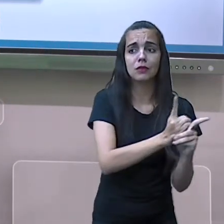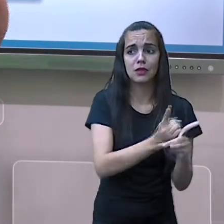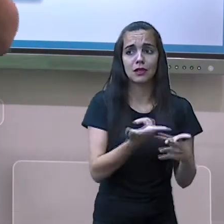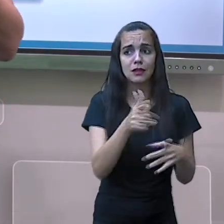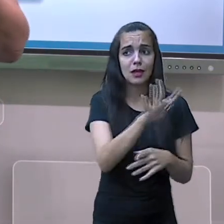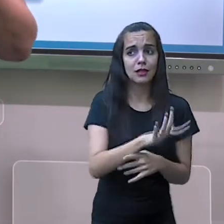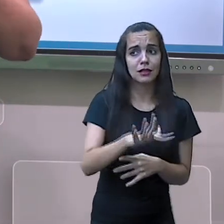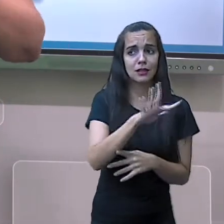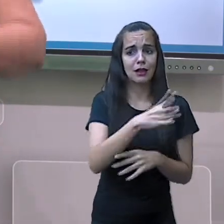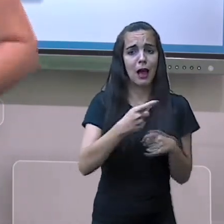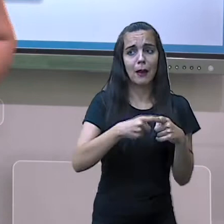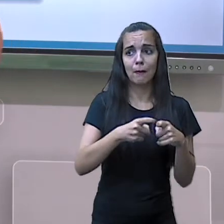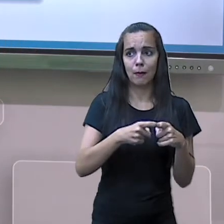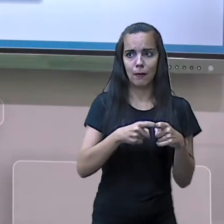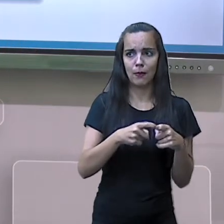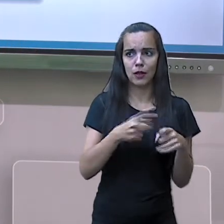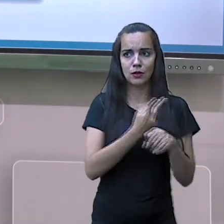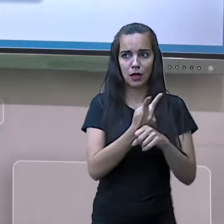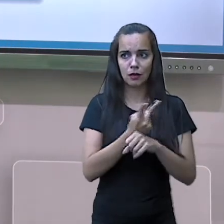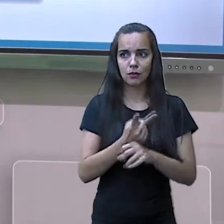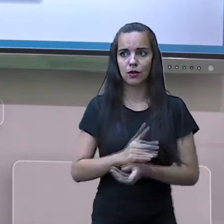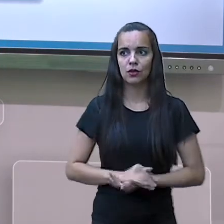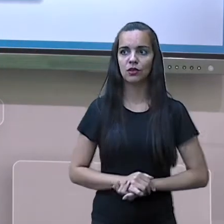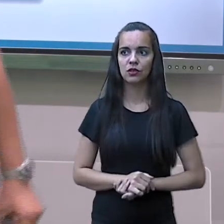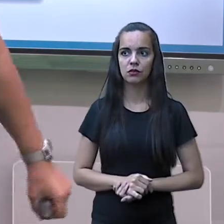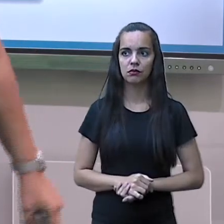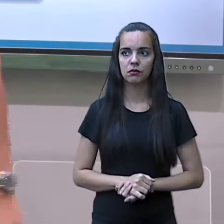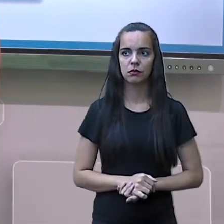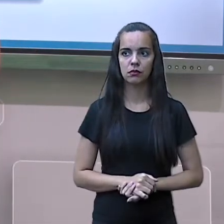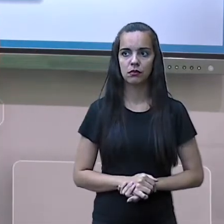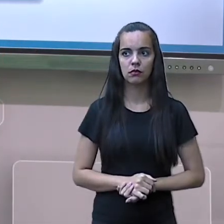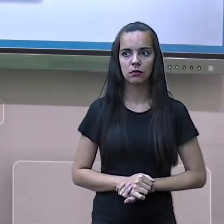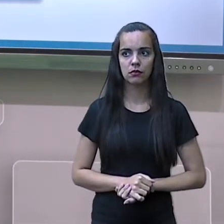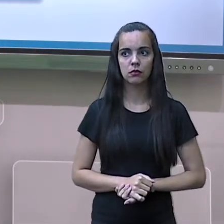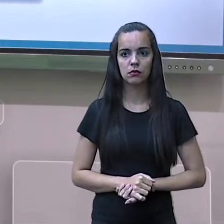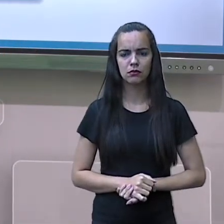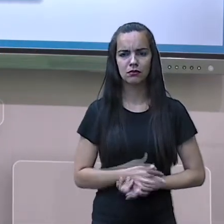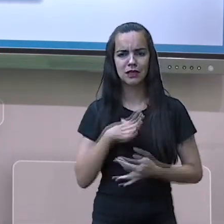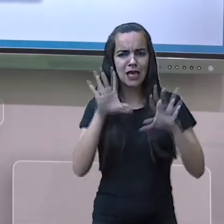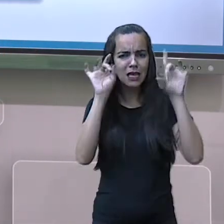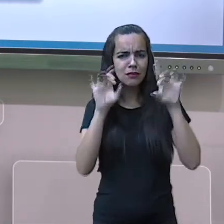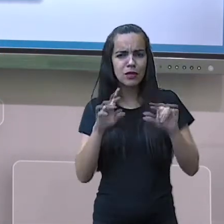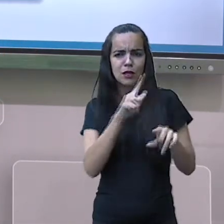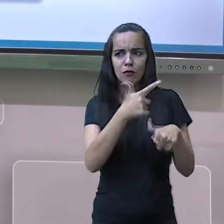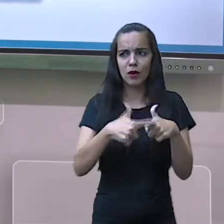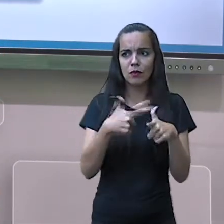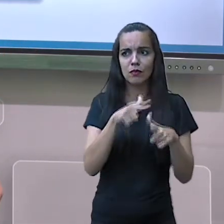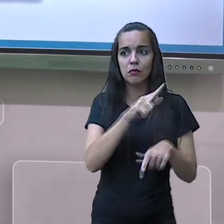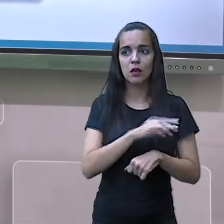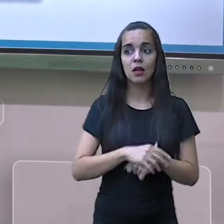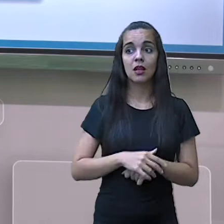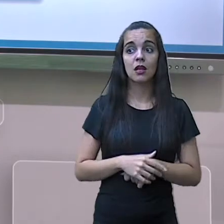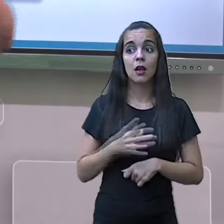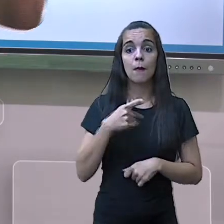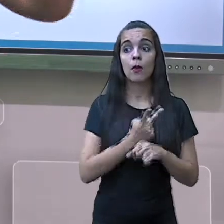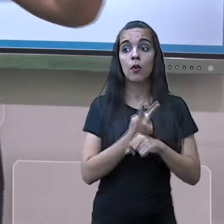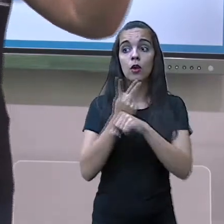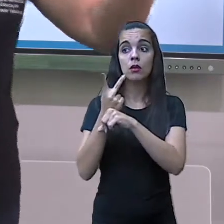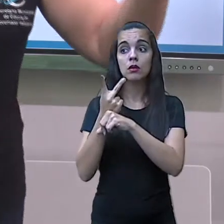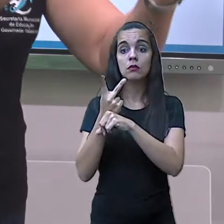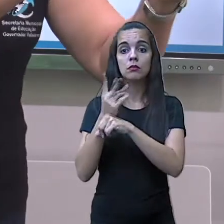Da área médica que ela estava procurando aqui. Bem específico. Não, então eu vou para onde? Eu vou para